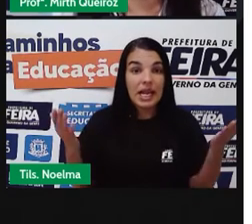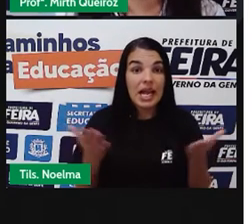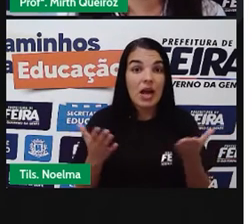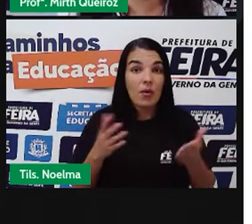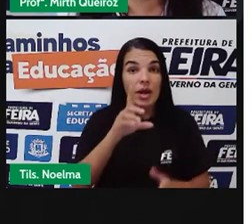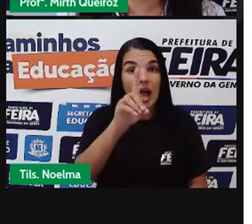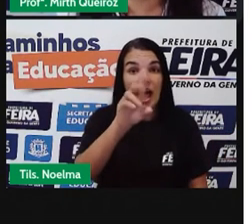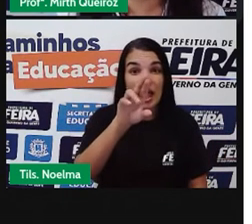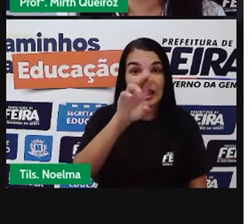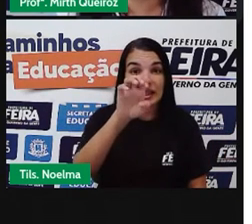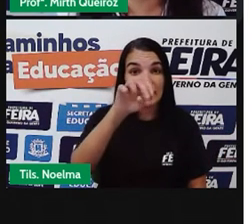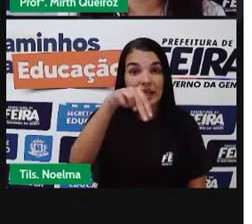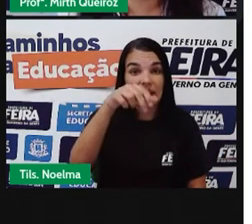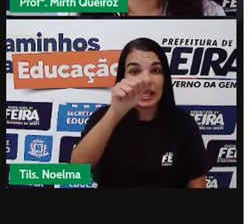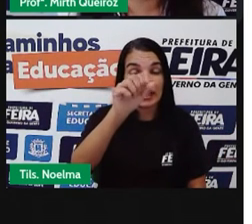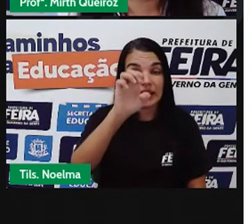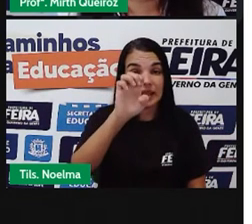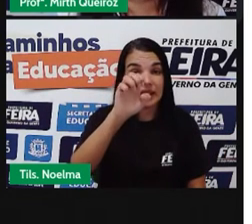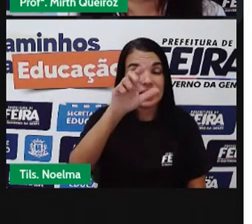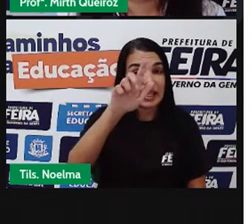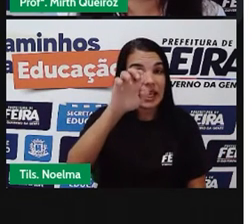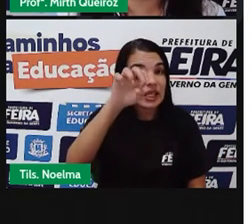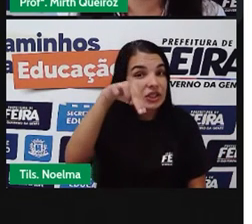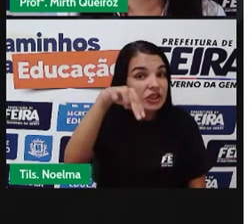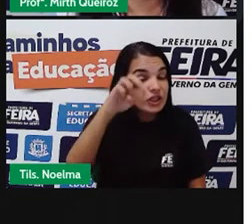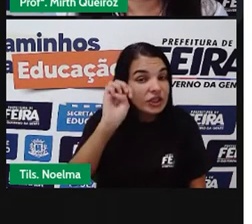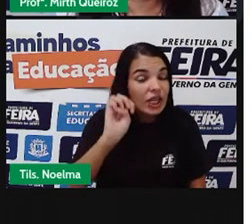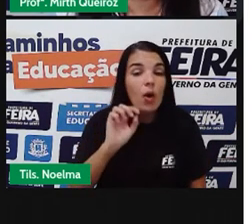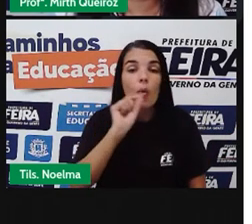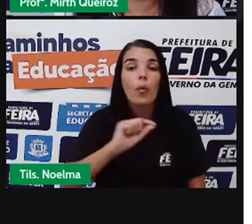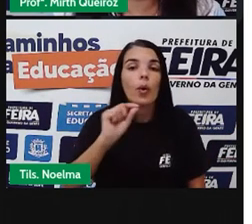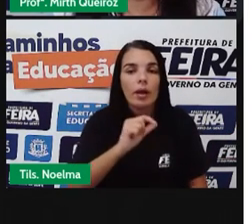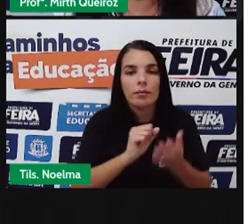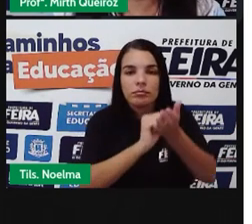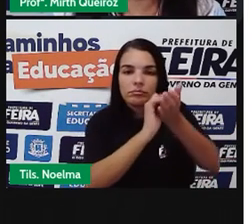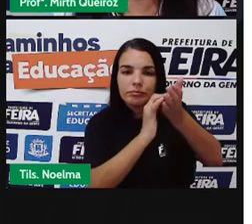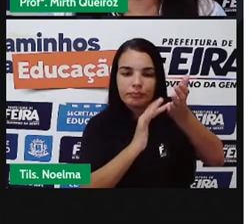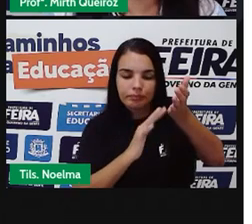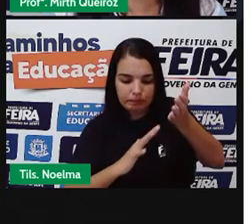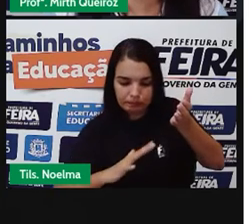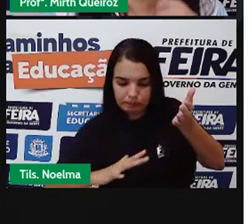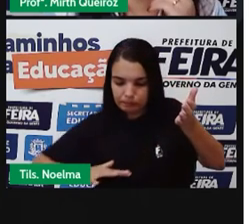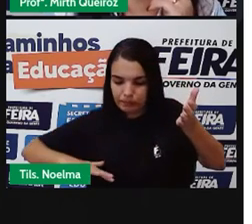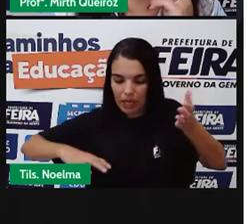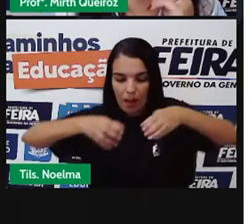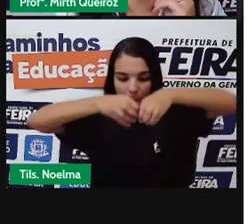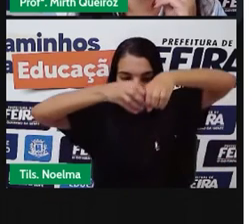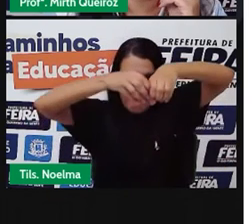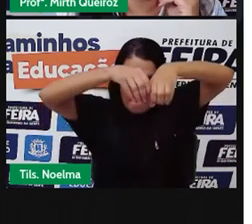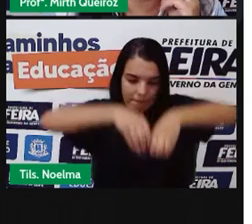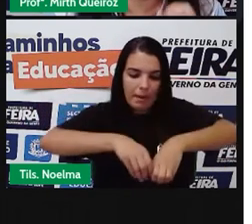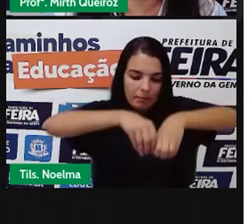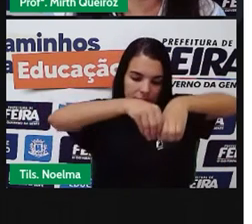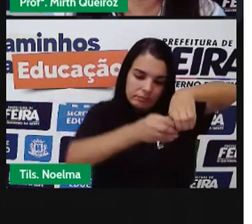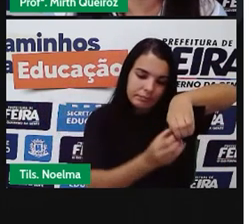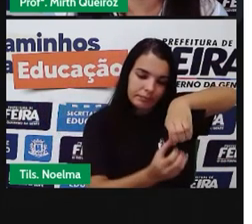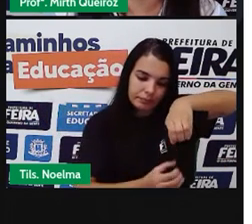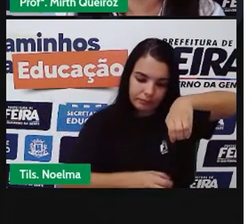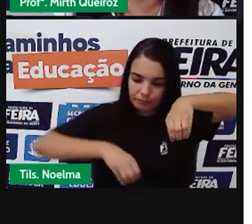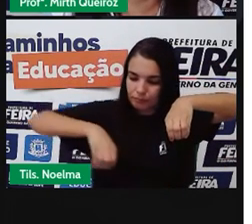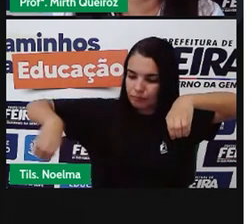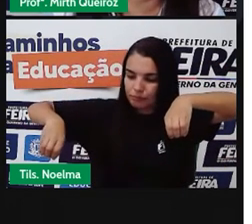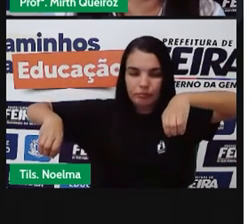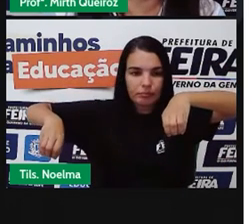A drenagem e manejo das águas fluviais urbanas. A PRO também falou sobre isso com